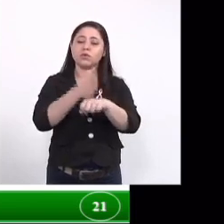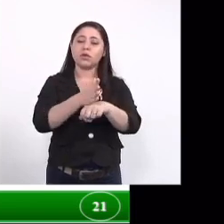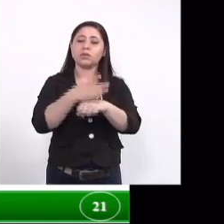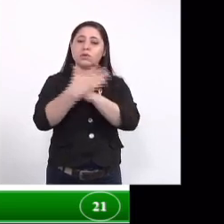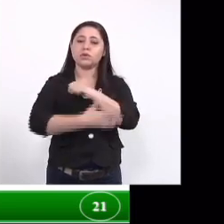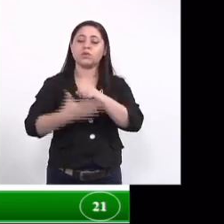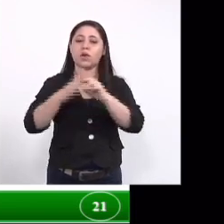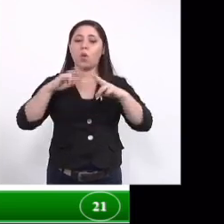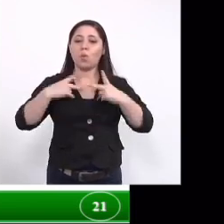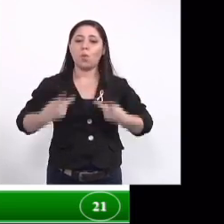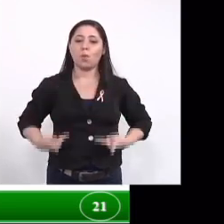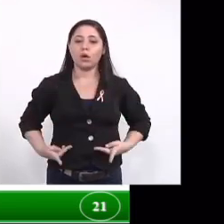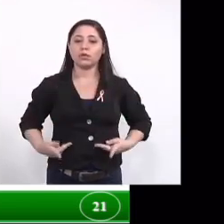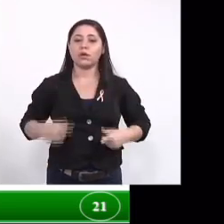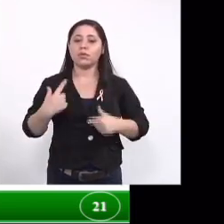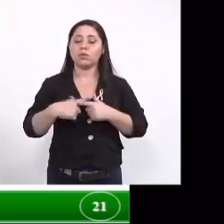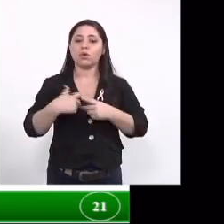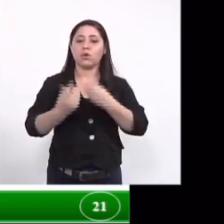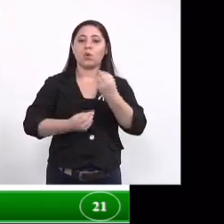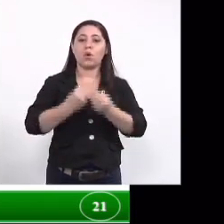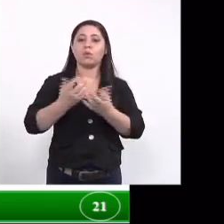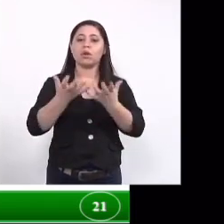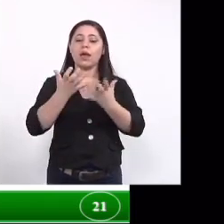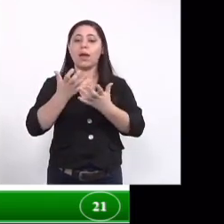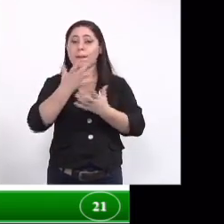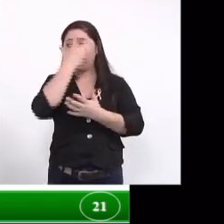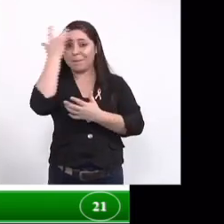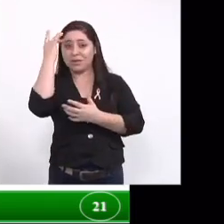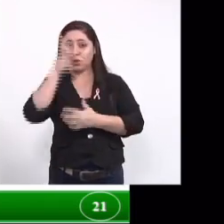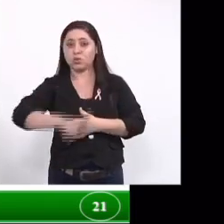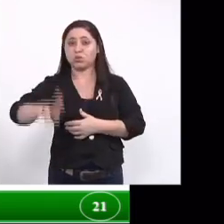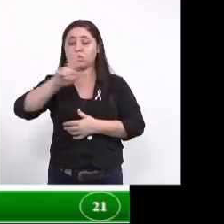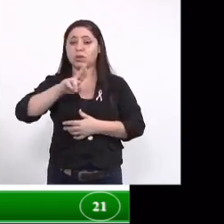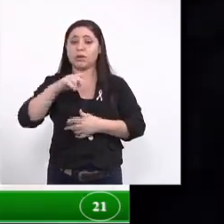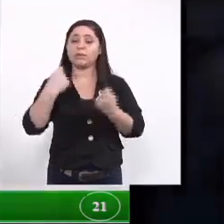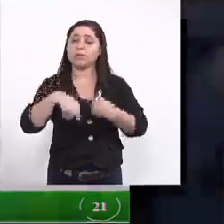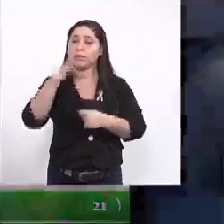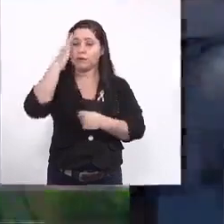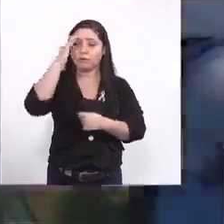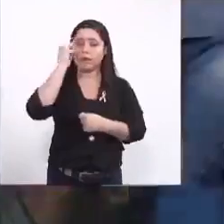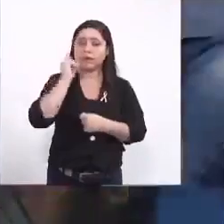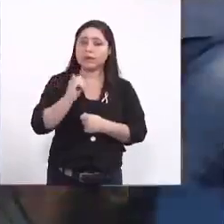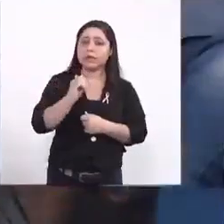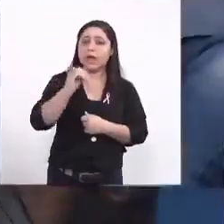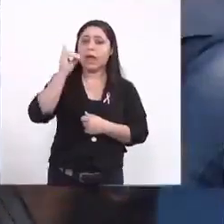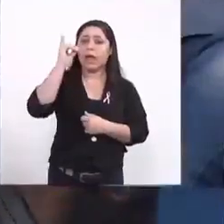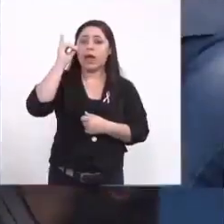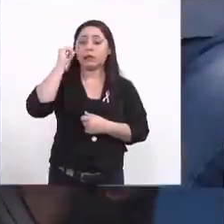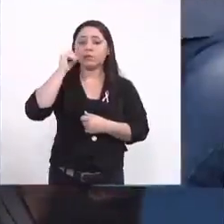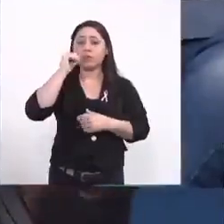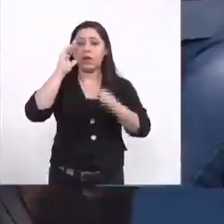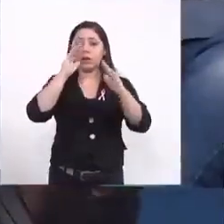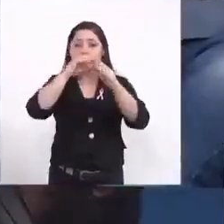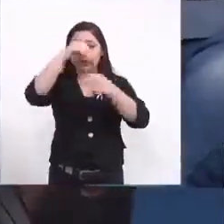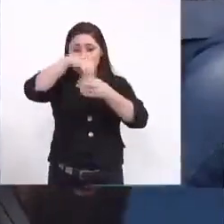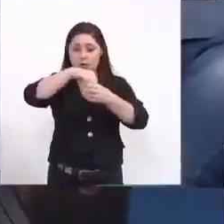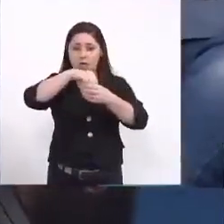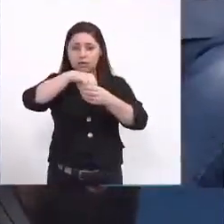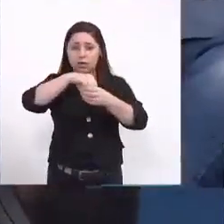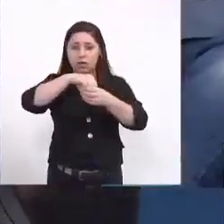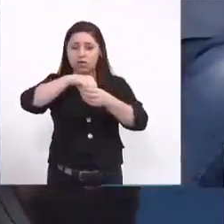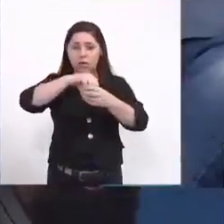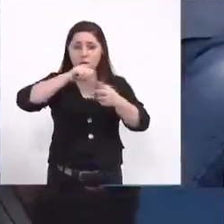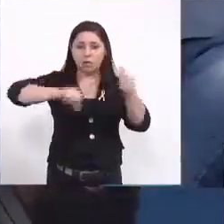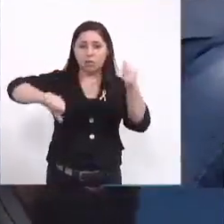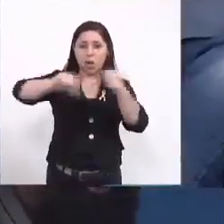seguridade humana do produto porque como nós queremos que pessoas utilizem do produto nós precisamos saber se a dona de casa que vai utilizar não vai causar alteração por exemplo